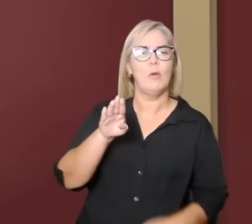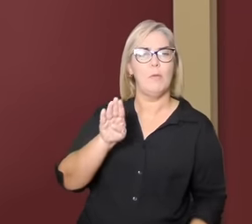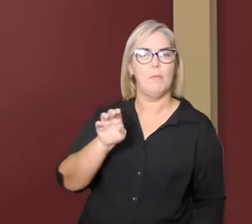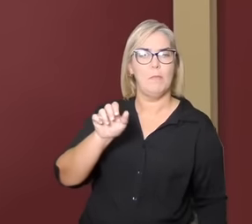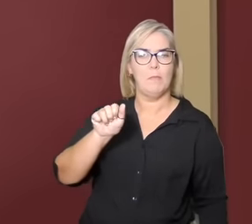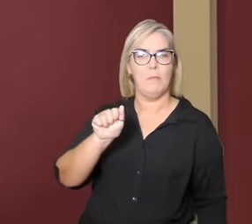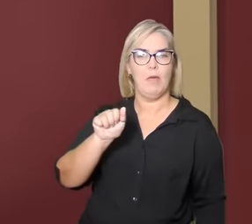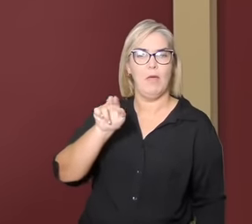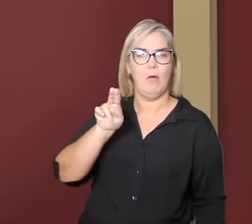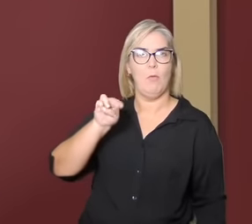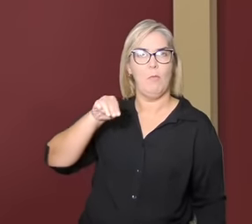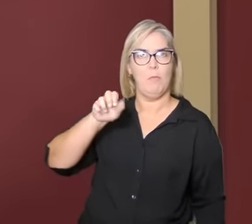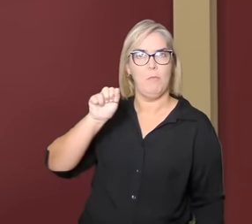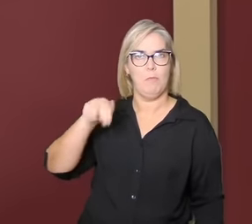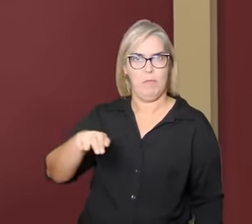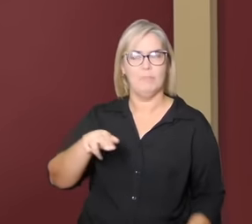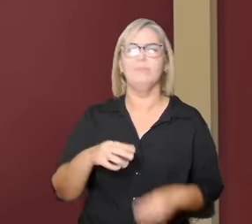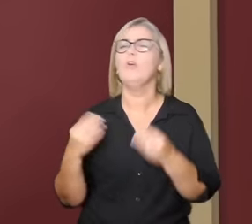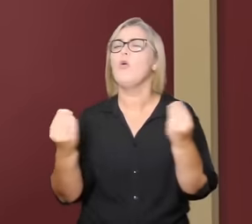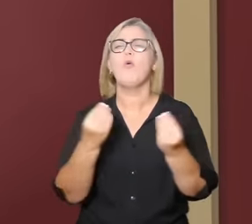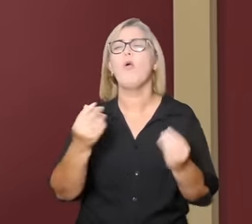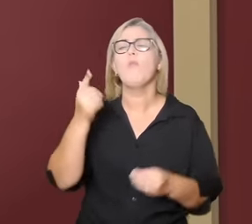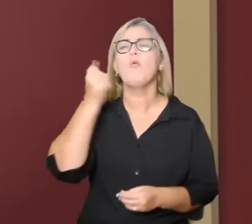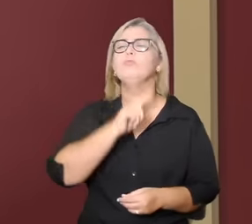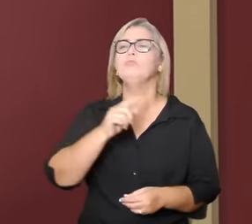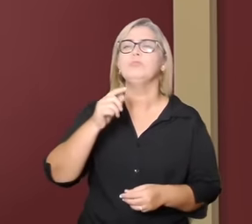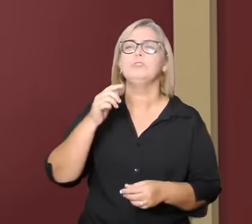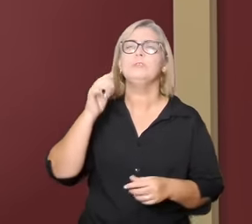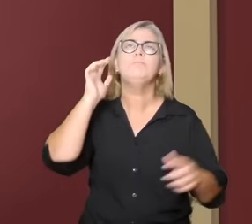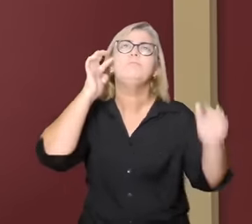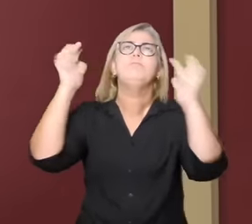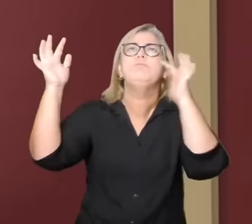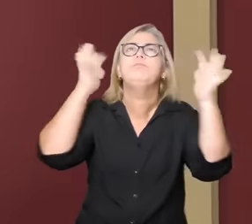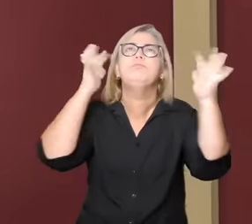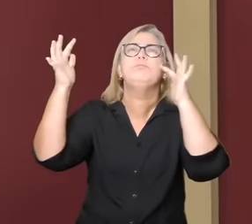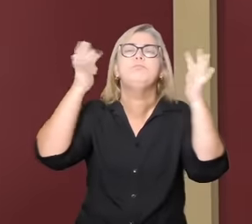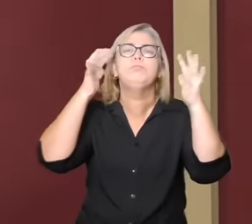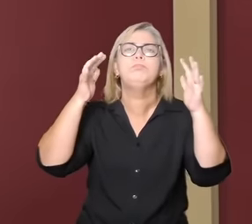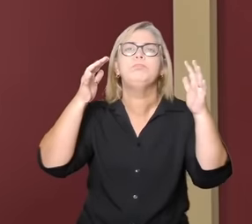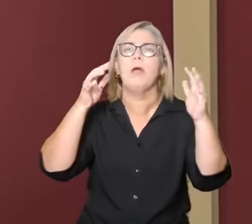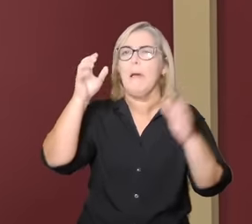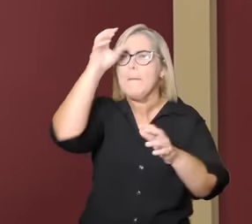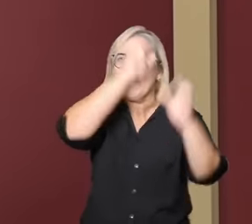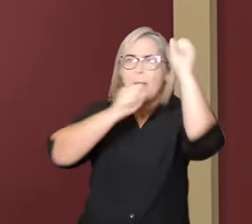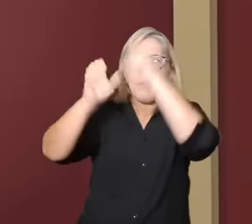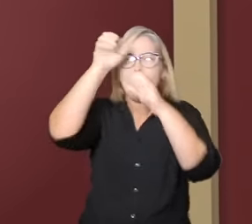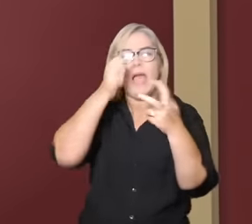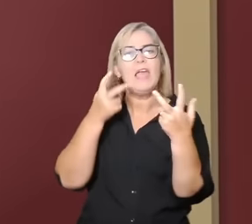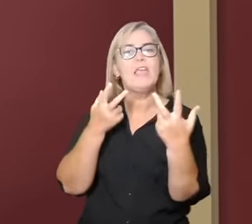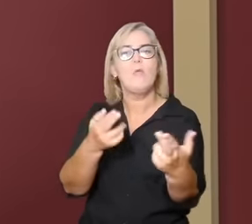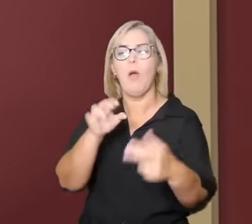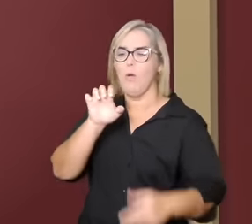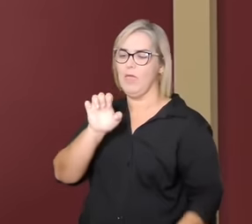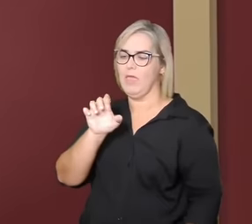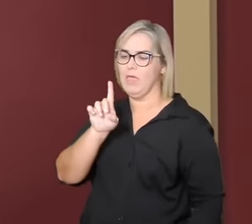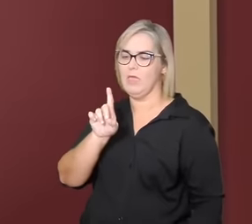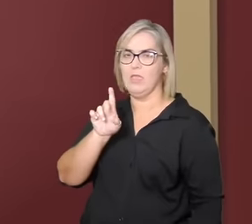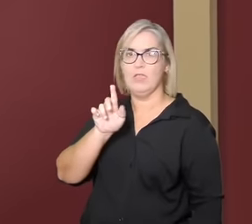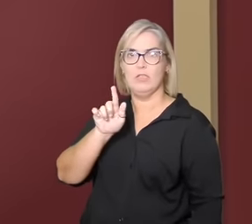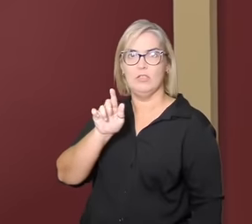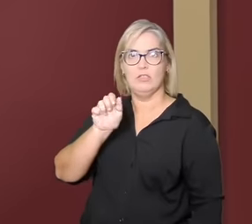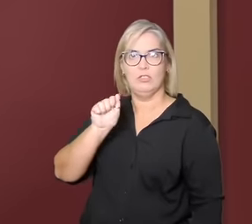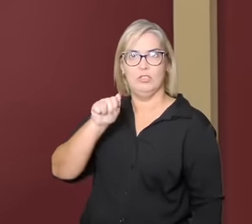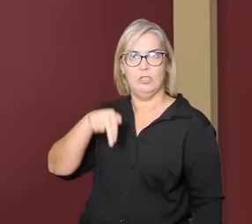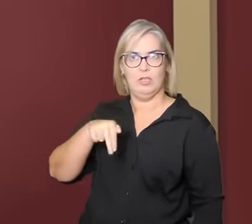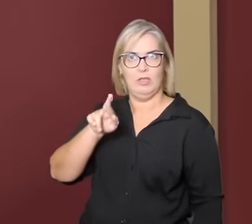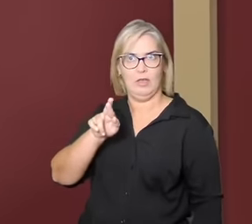meio de abordagens complexas, integrando saberes dispersos, como nos propôs Edgar Morin. Em 2003, nesse módulo